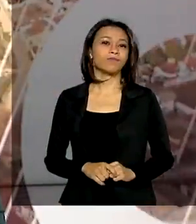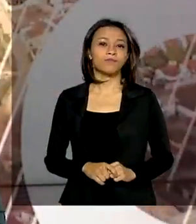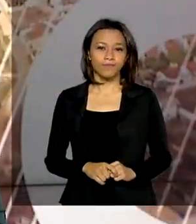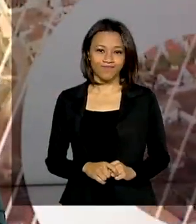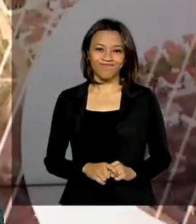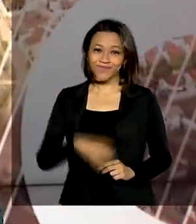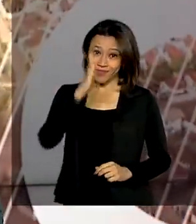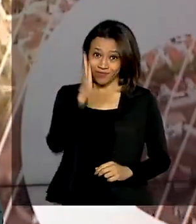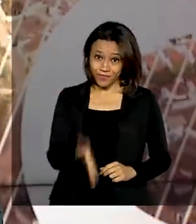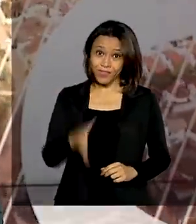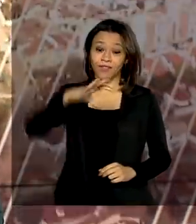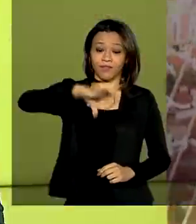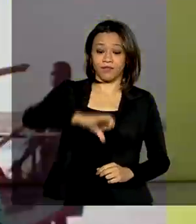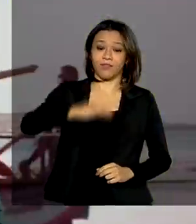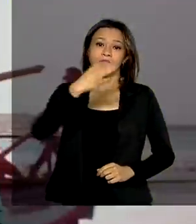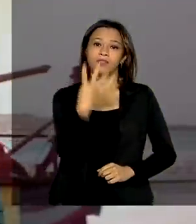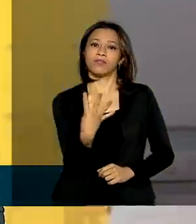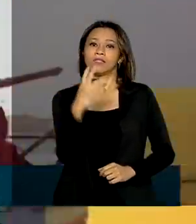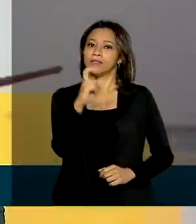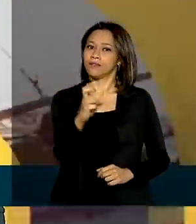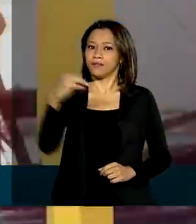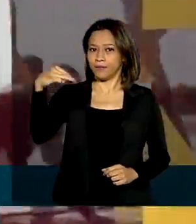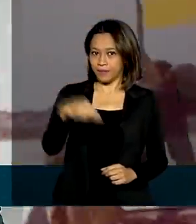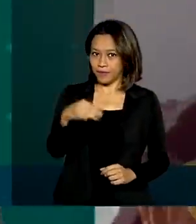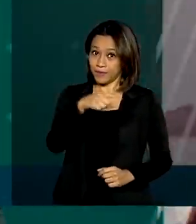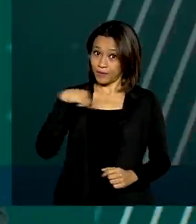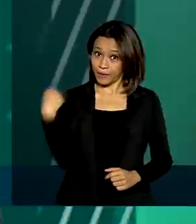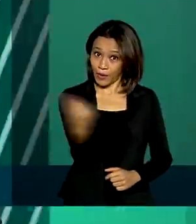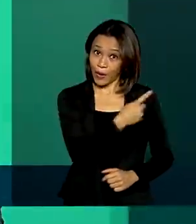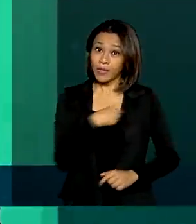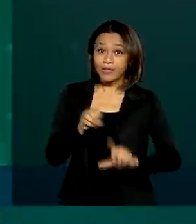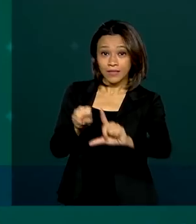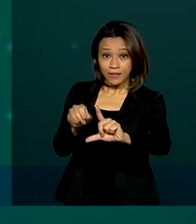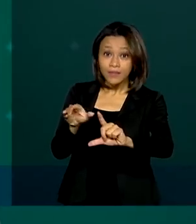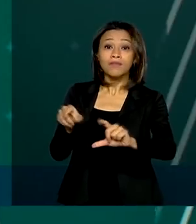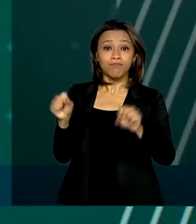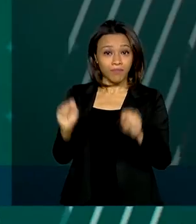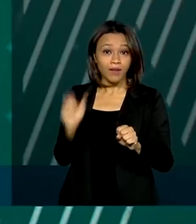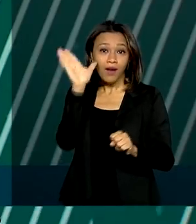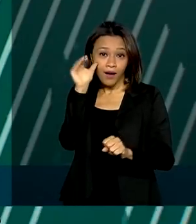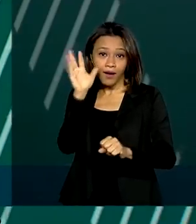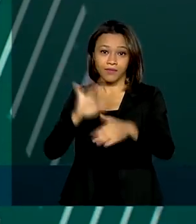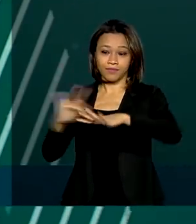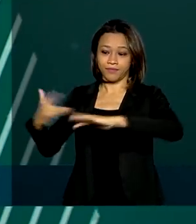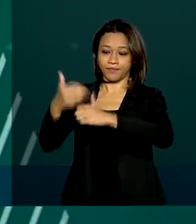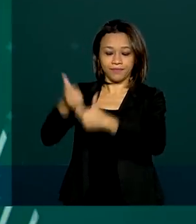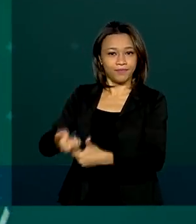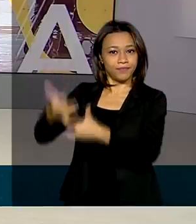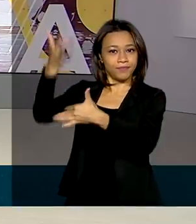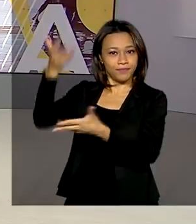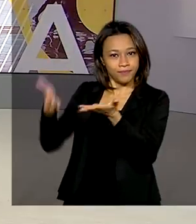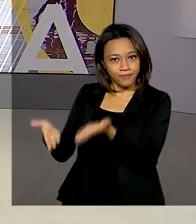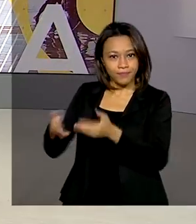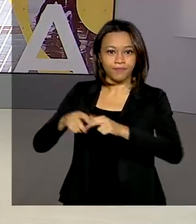São 9 horas e 45 minutos. Nós estamos ao vivo também pelas redes sociais.